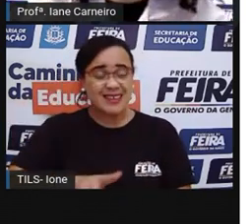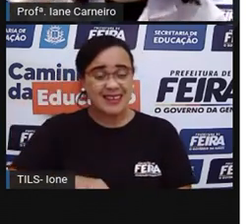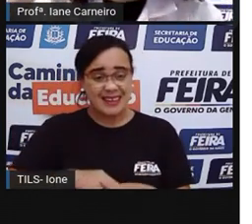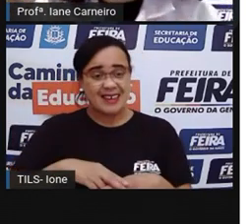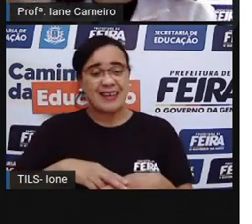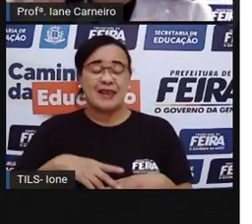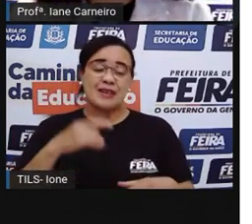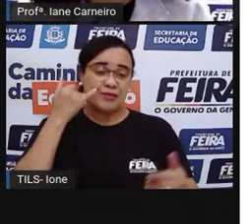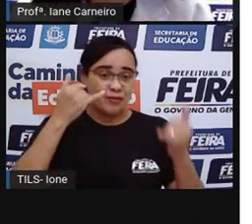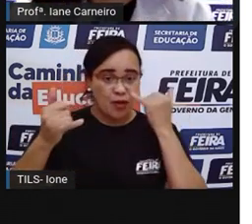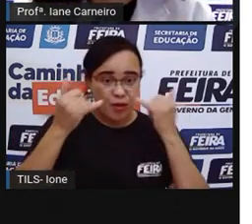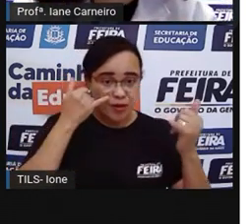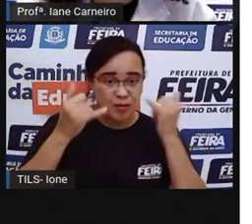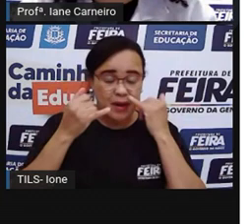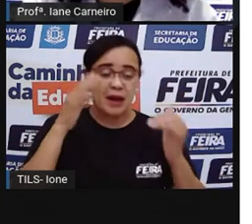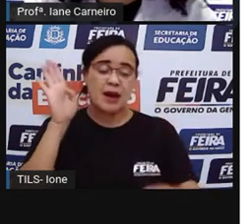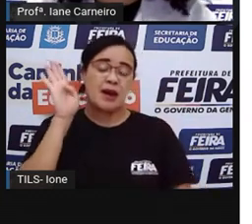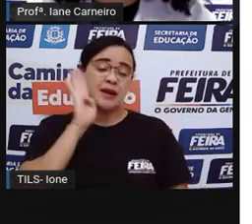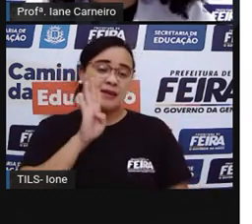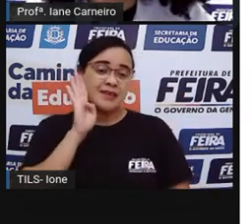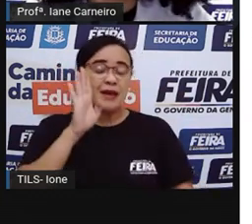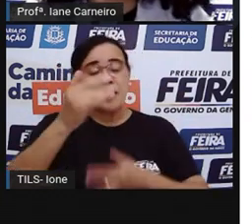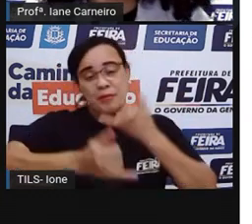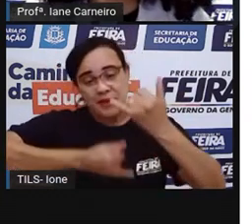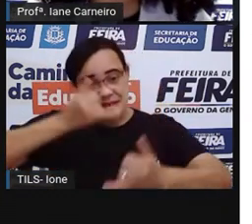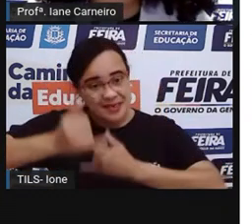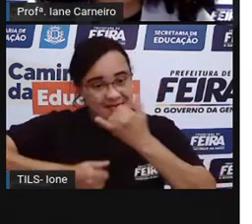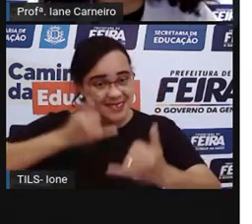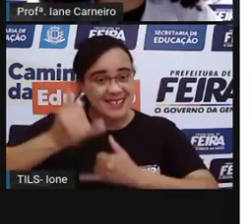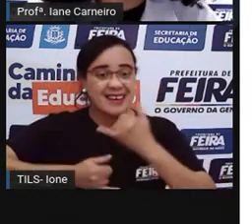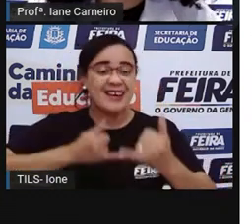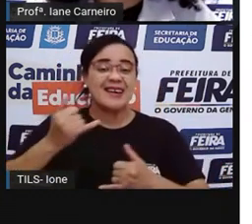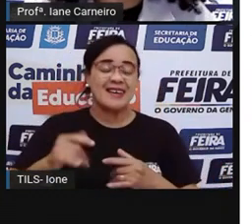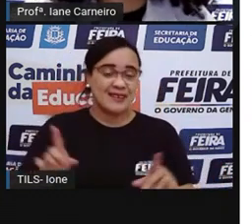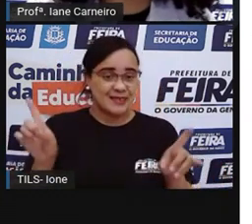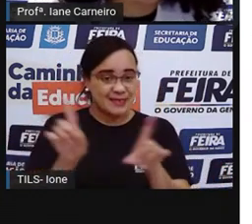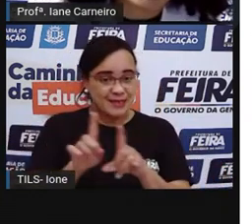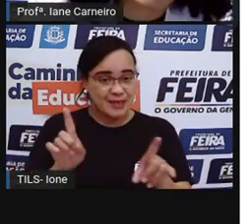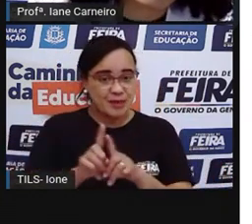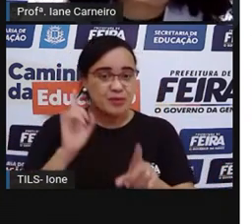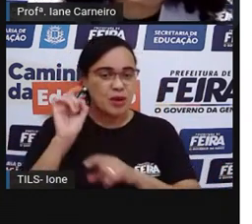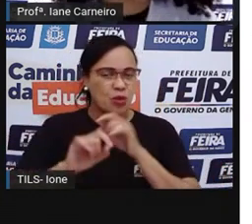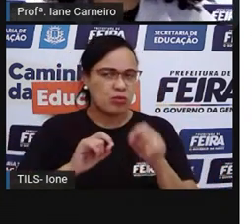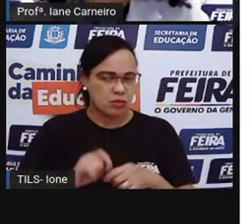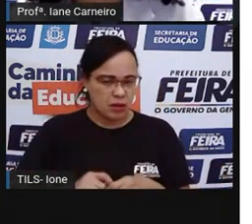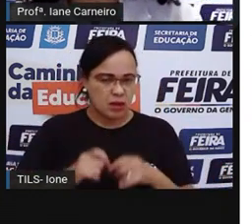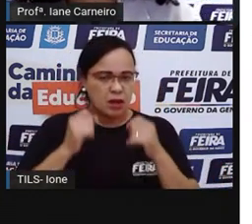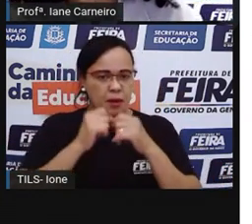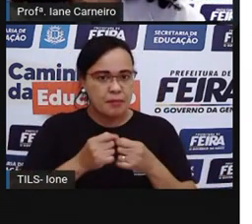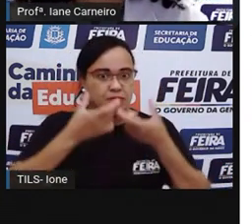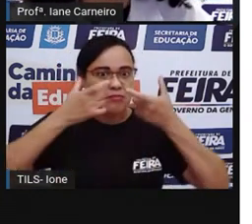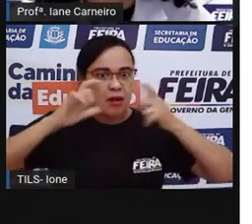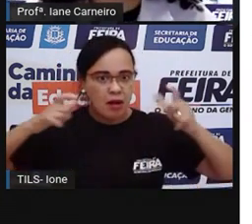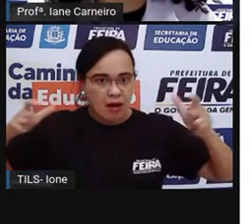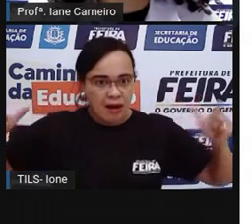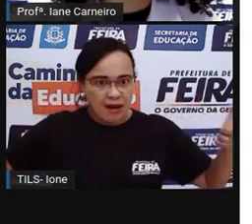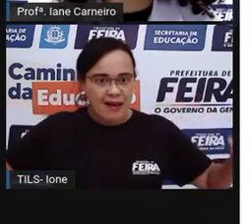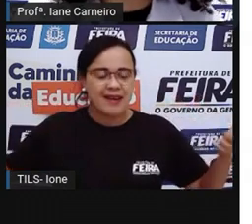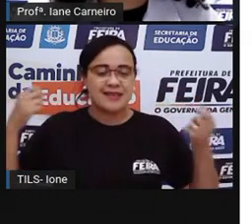informar, para se divertir, né? E também vocês vão ampliar, né? O repertório